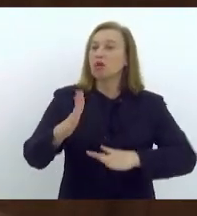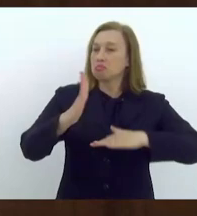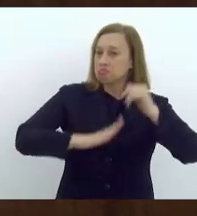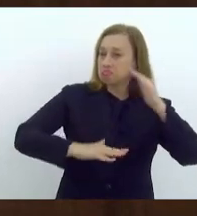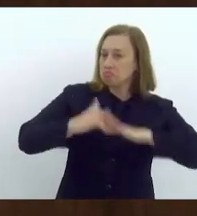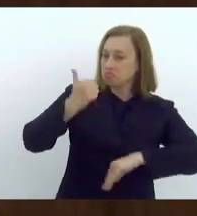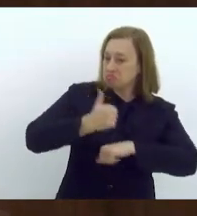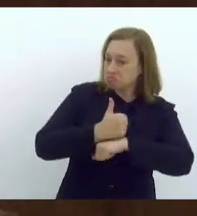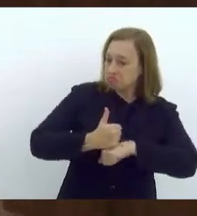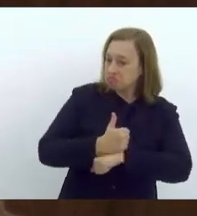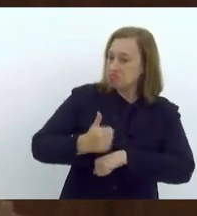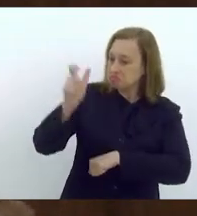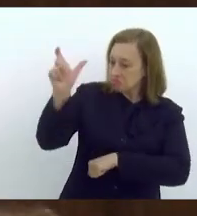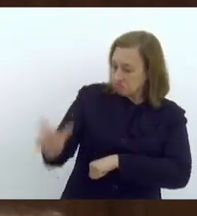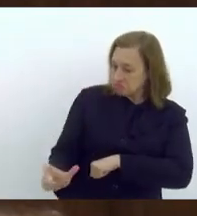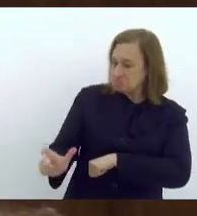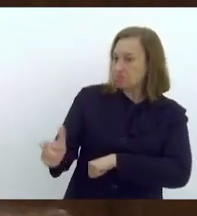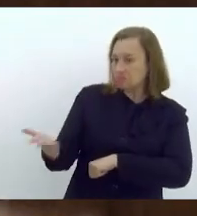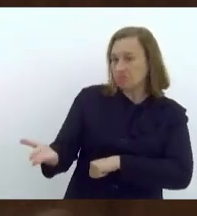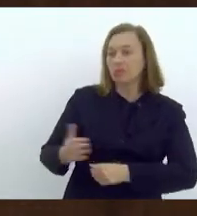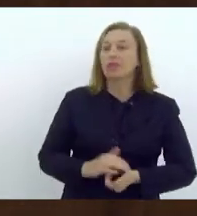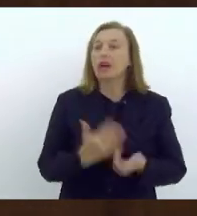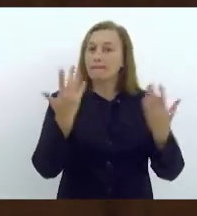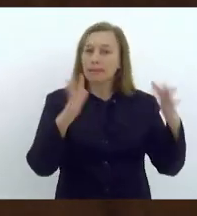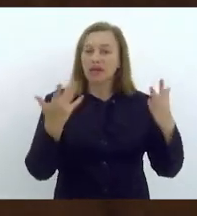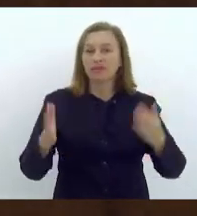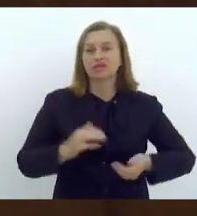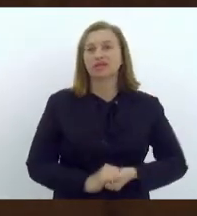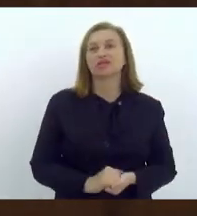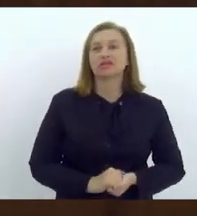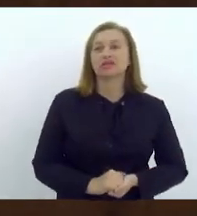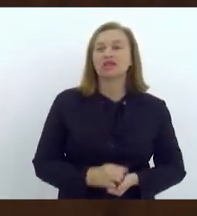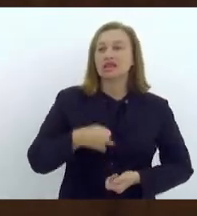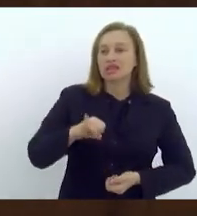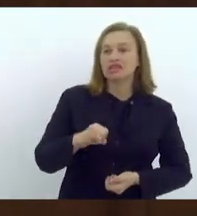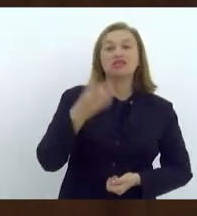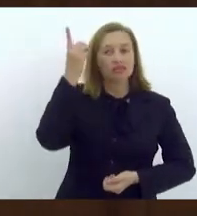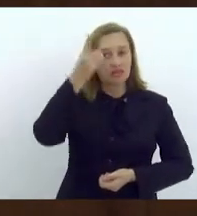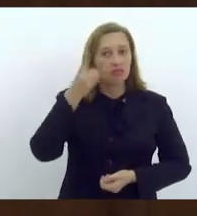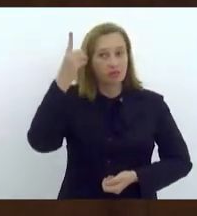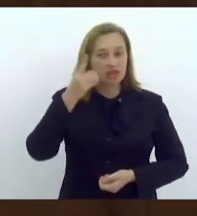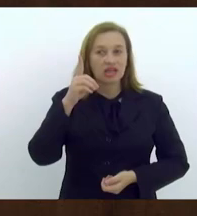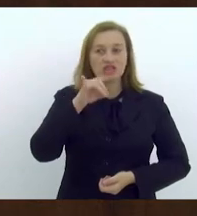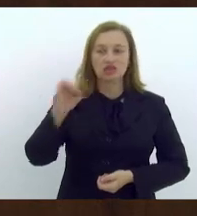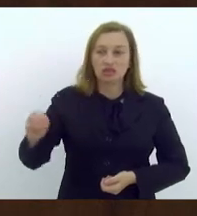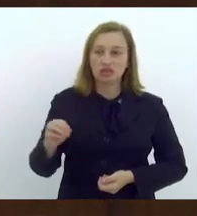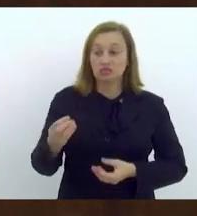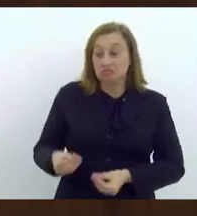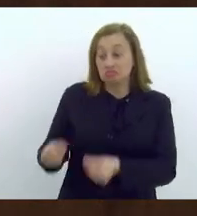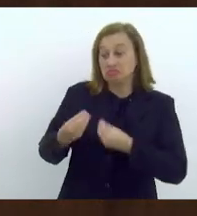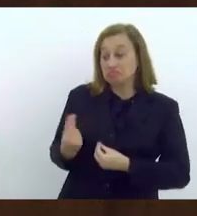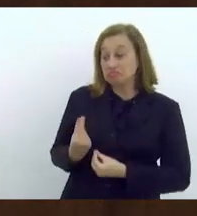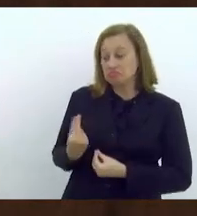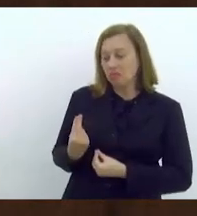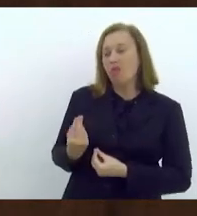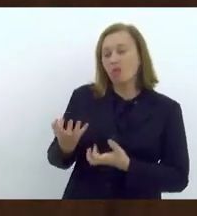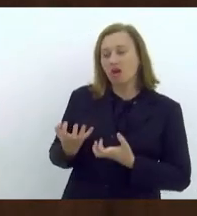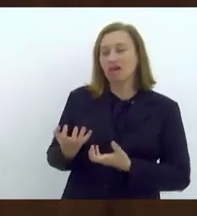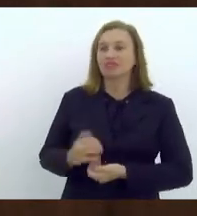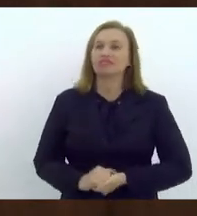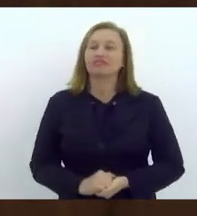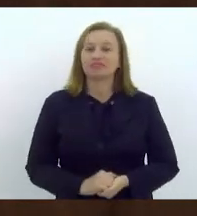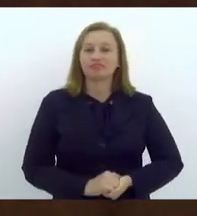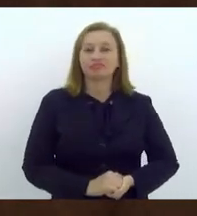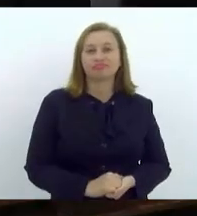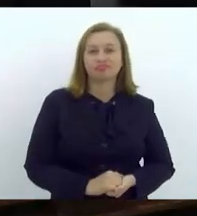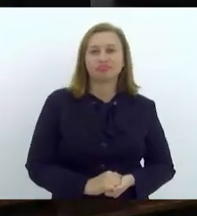que é e pela pessoa que o senhor também é. Parabéns. Se o deputado Dionísio me conceder, gostaria de entrar como coautora.